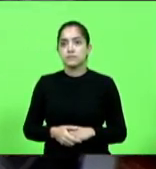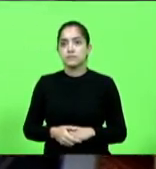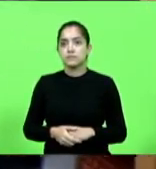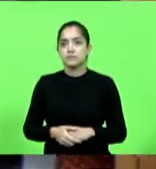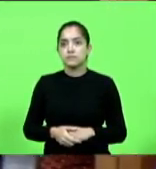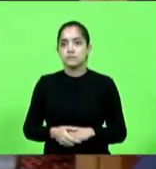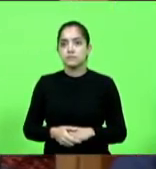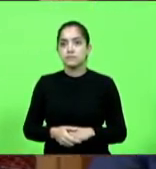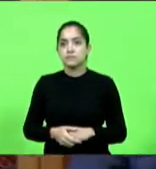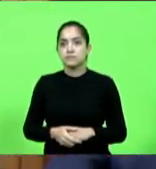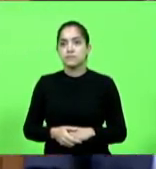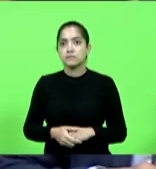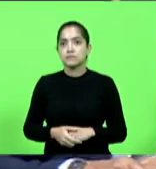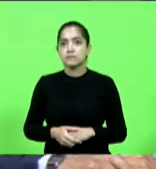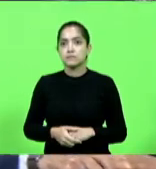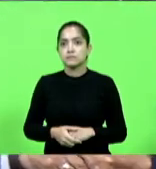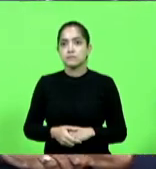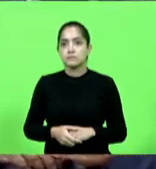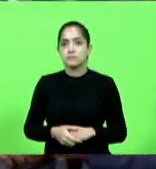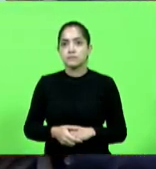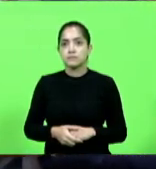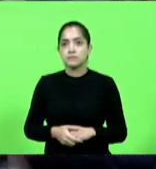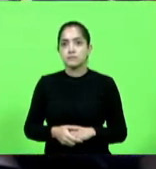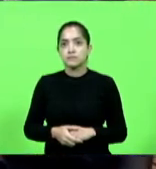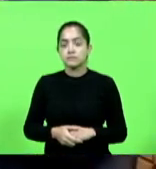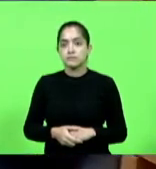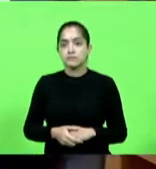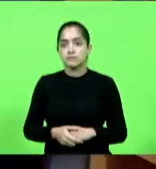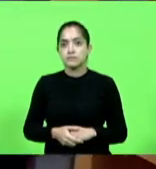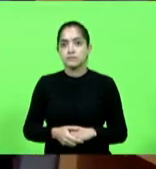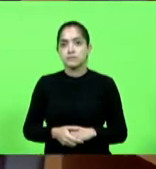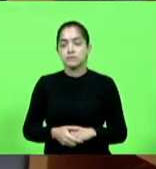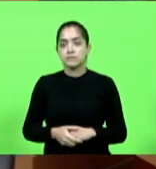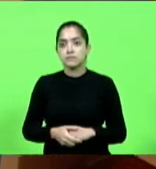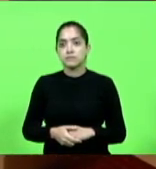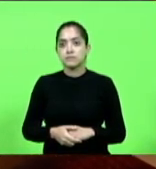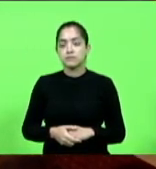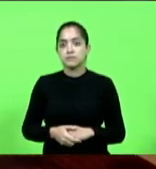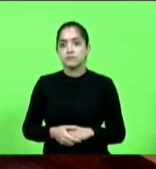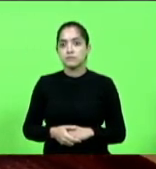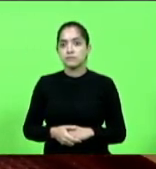Silvano eu pediria que o presidente permanecesse por mais um